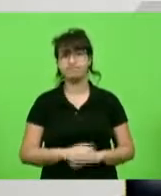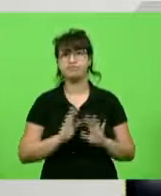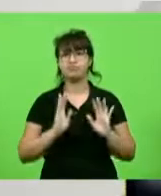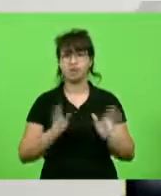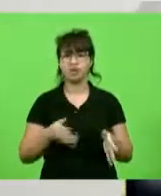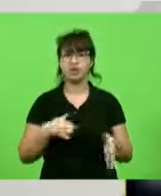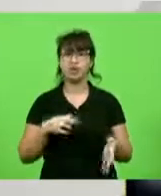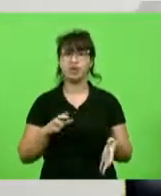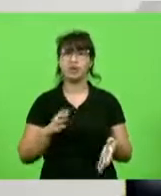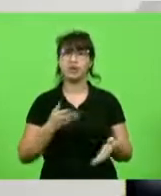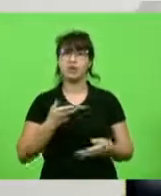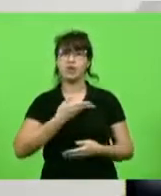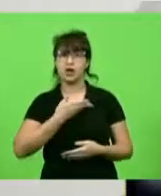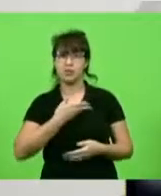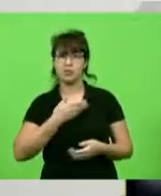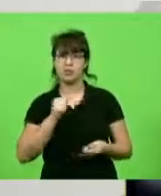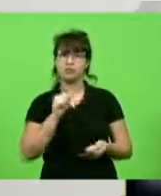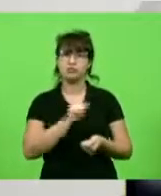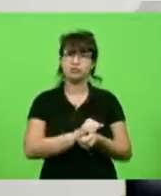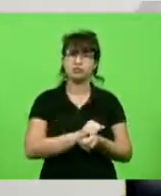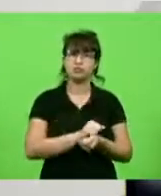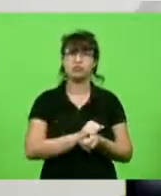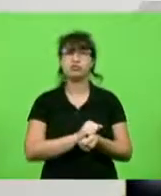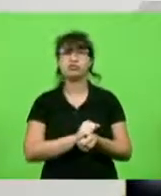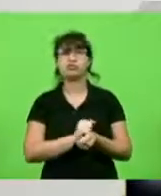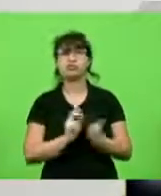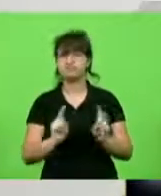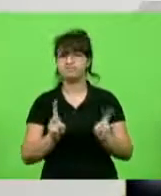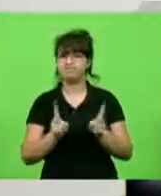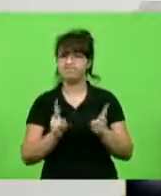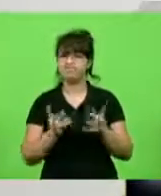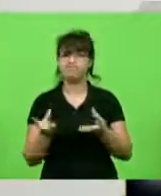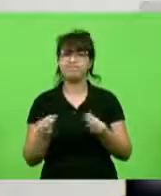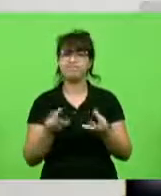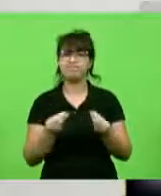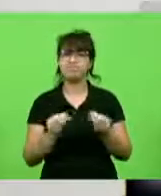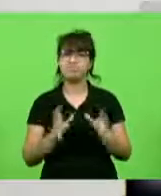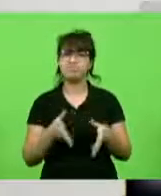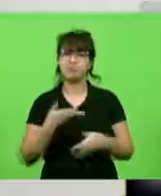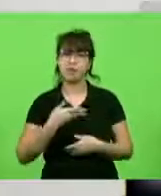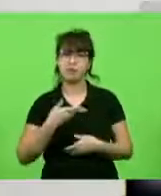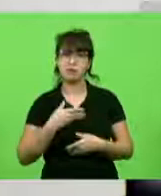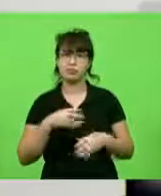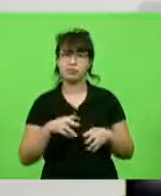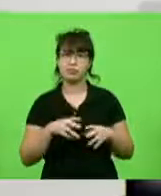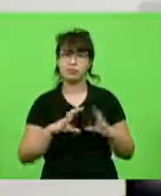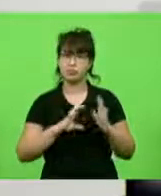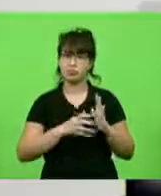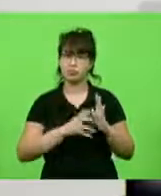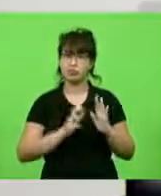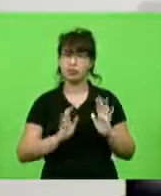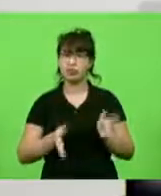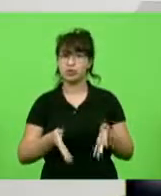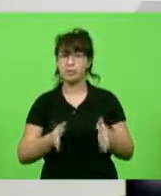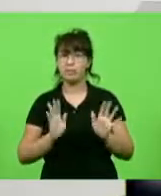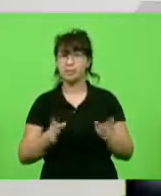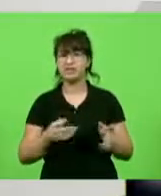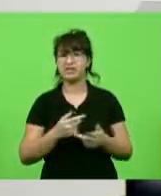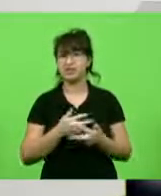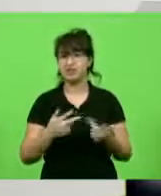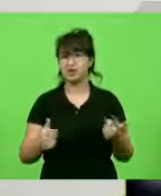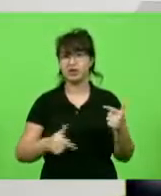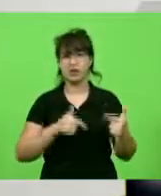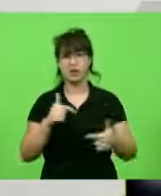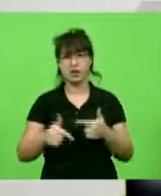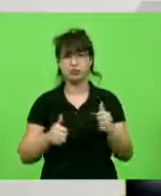desenrolando há muito tempo, junto com o partido, já somos colegas de um bloco, e vários trabalhos realizados com demais deputados aqui